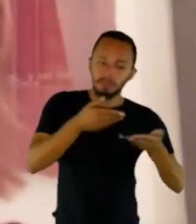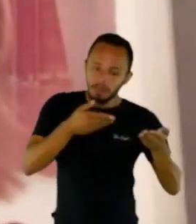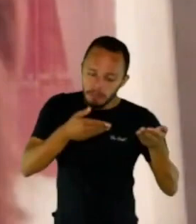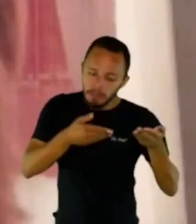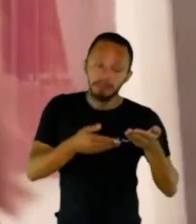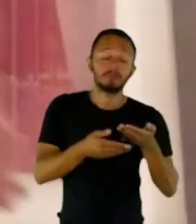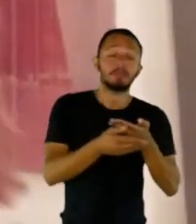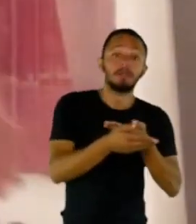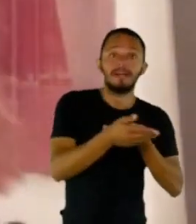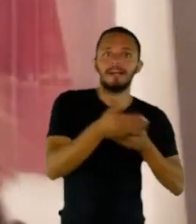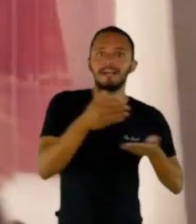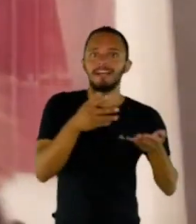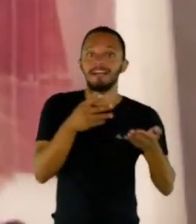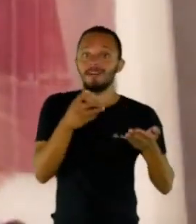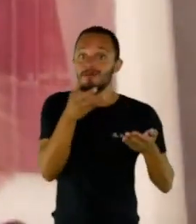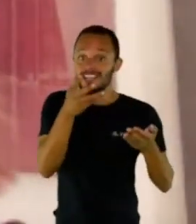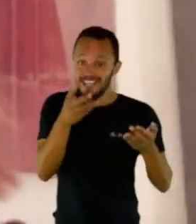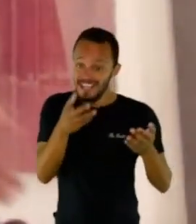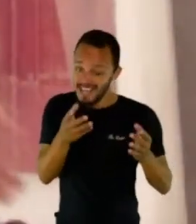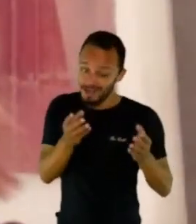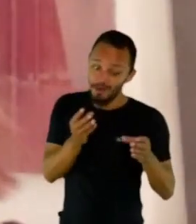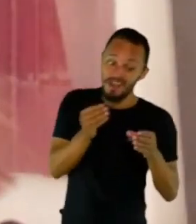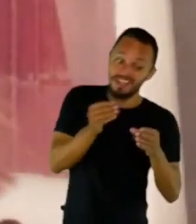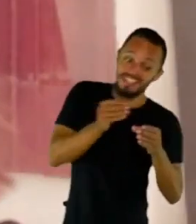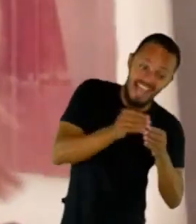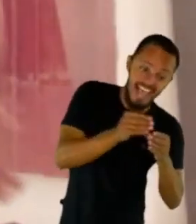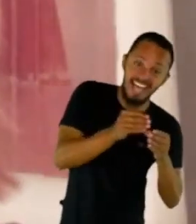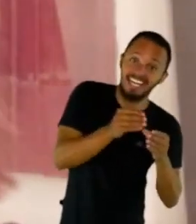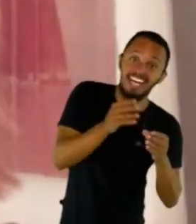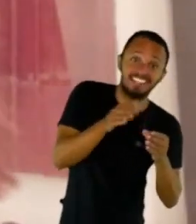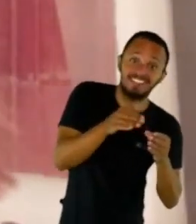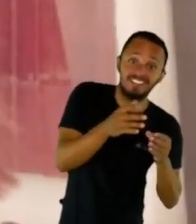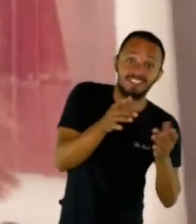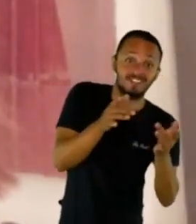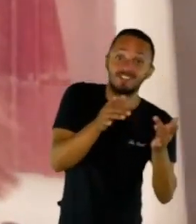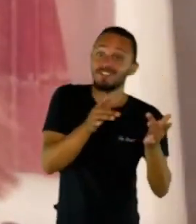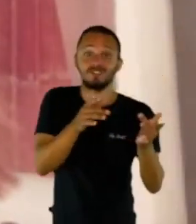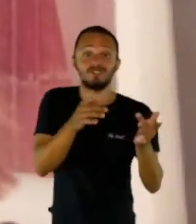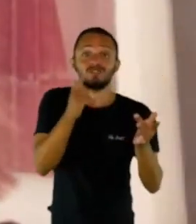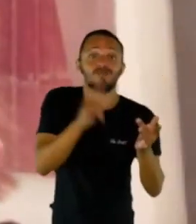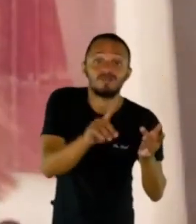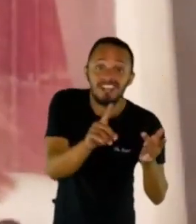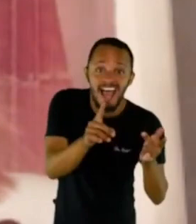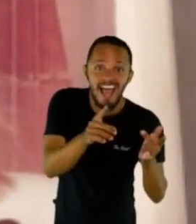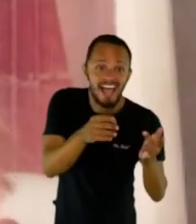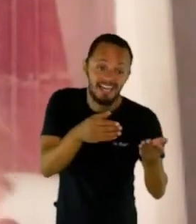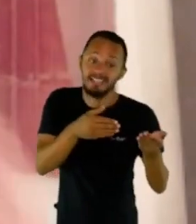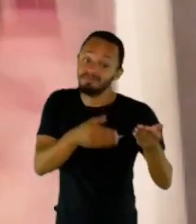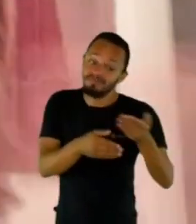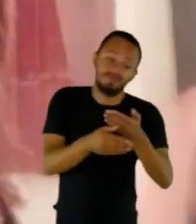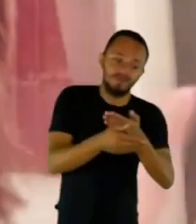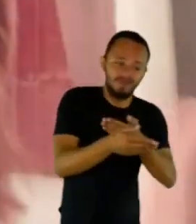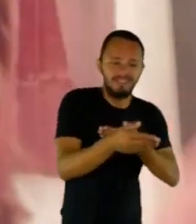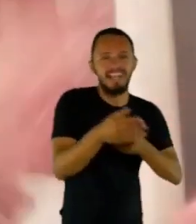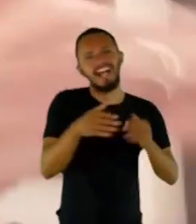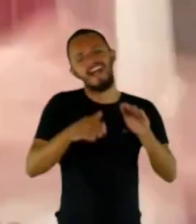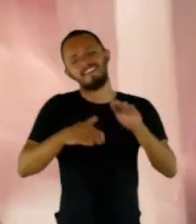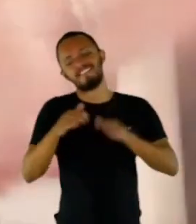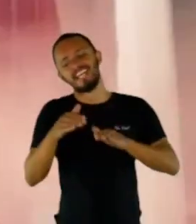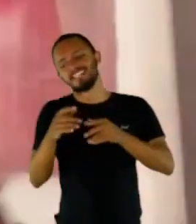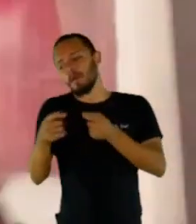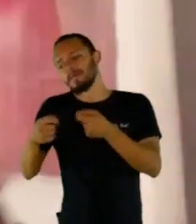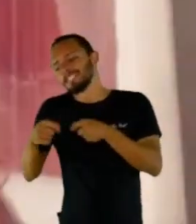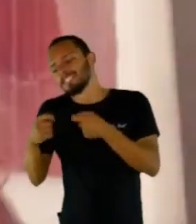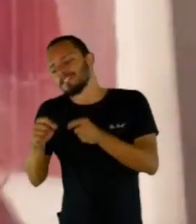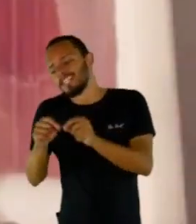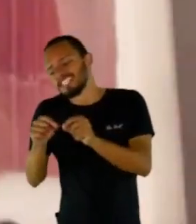fazer isso com o personagem, mas não vai caber mais. E às vezes eu chorava porque eu falava, gente, eu tenho que fazer isso, mas eu não queria fazer, mas